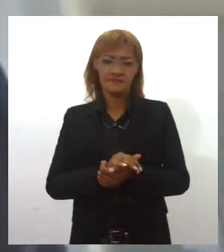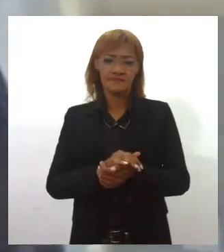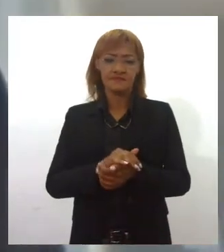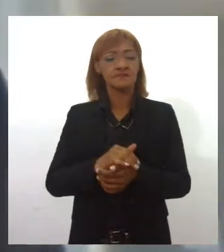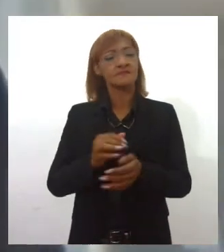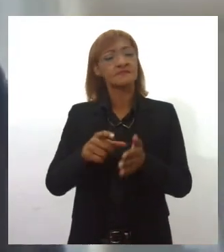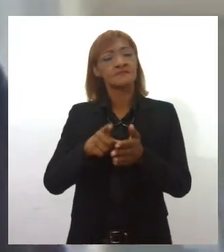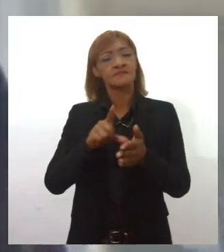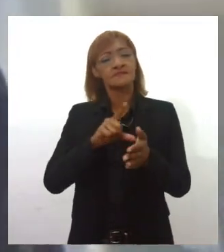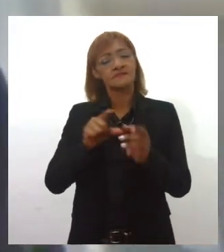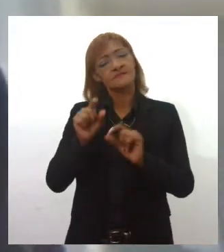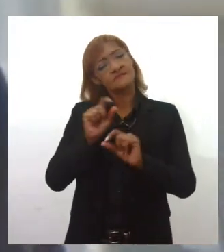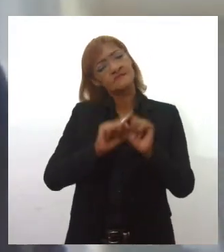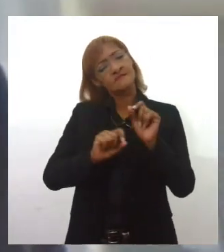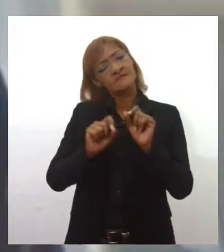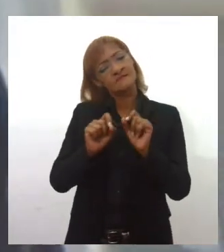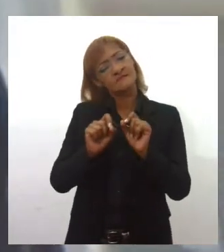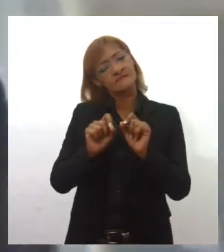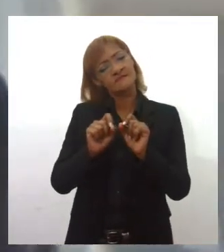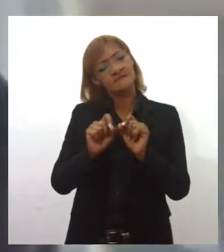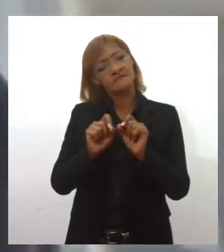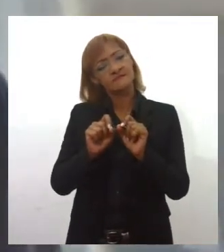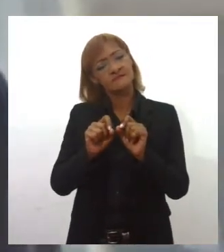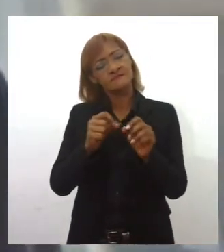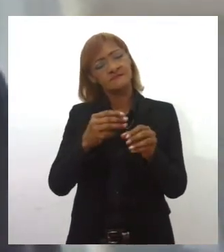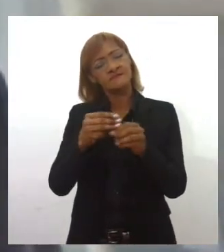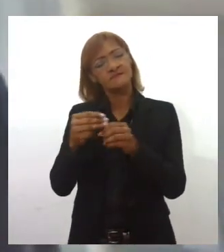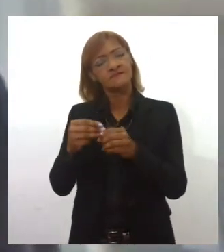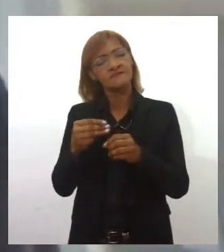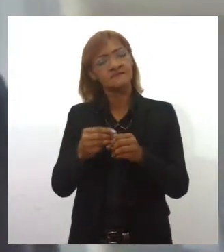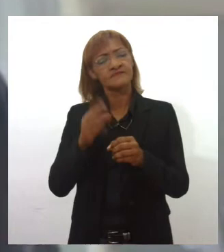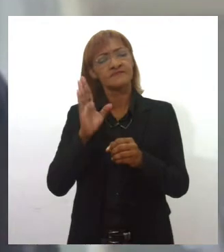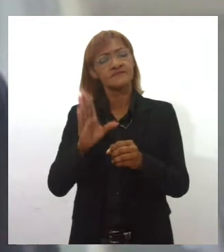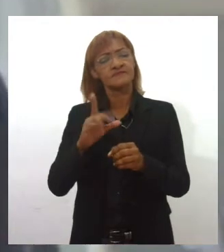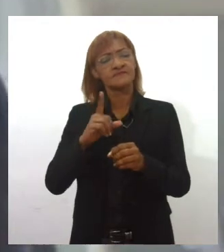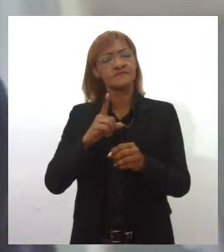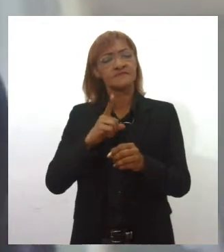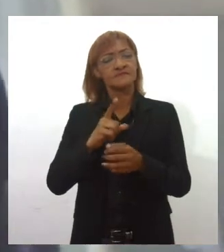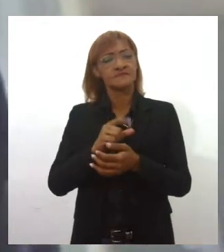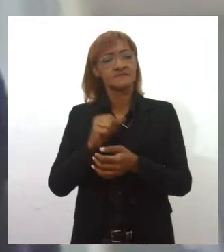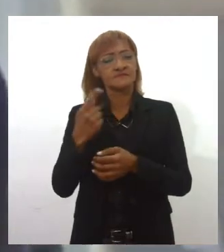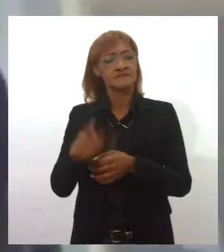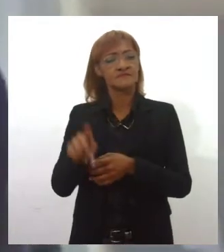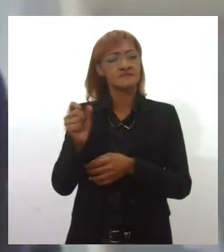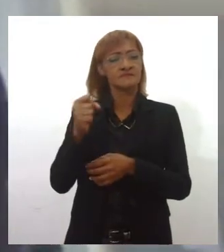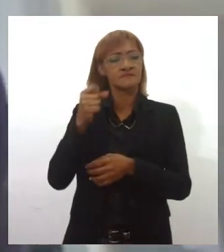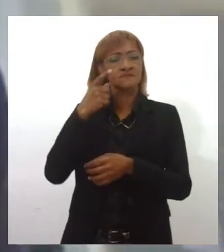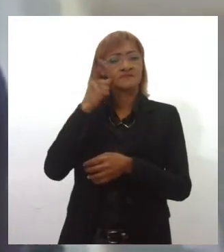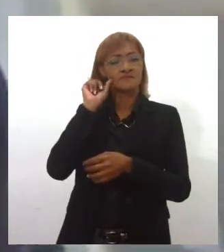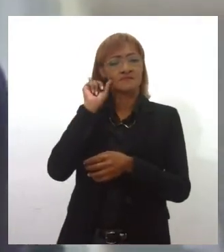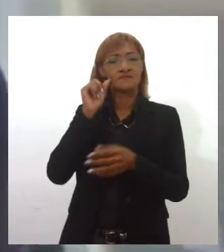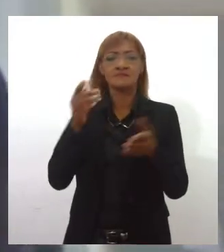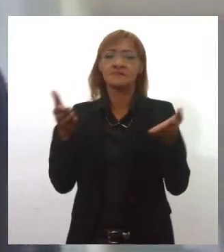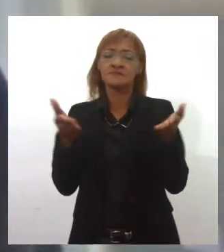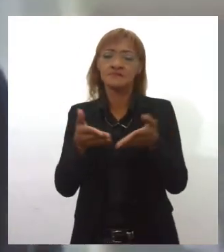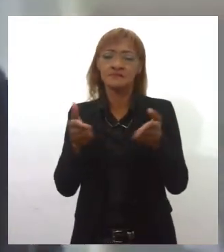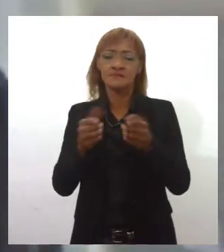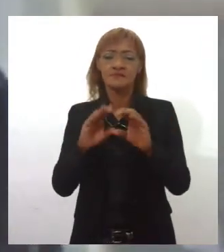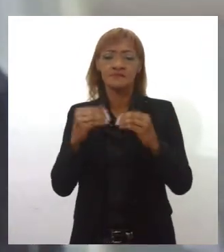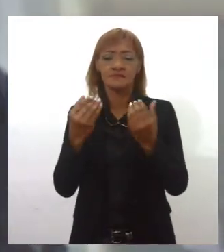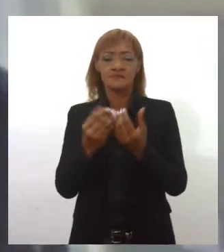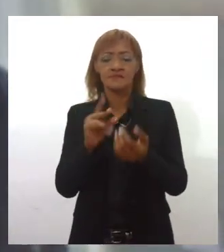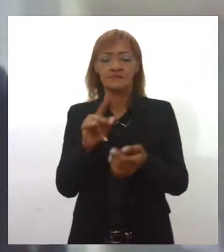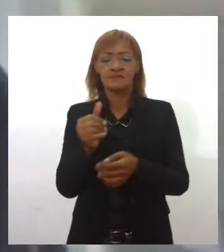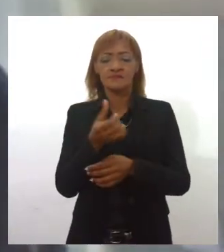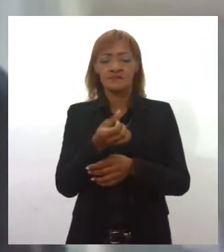momento são realizadas as etapas municipais que estão sendo realizadas, inclusive, em Sergipe ontem e hoje. Dia 6 e 7